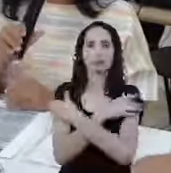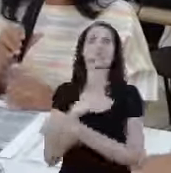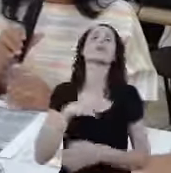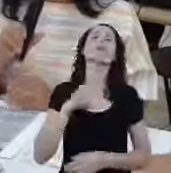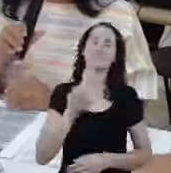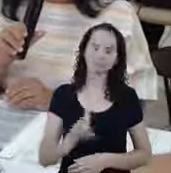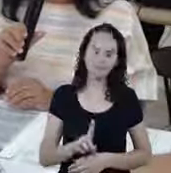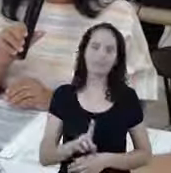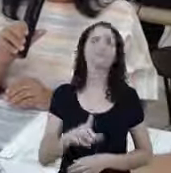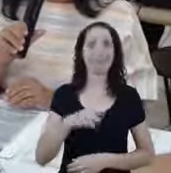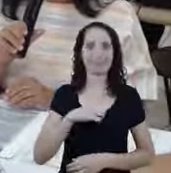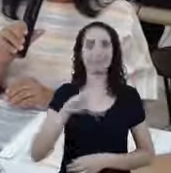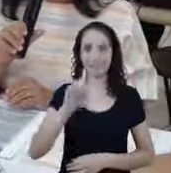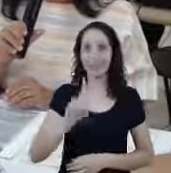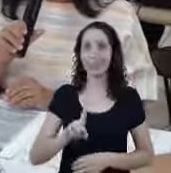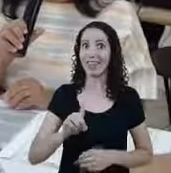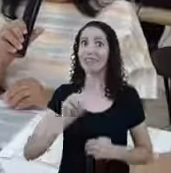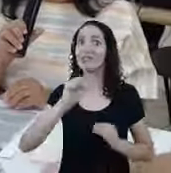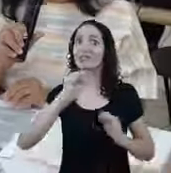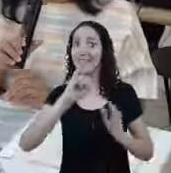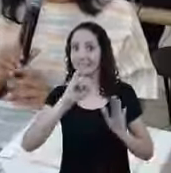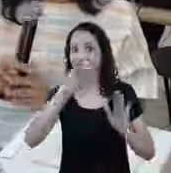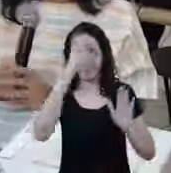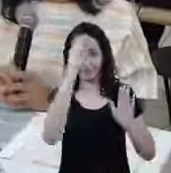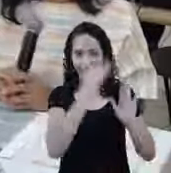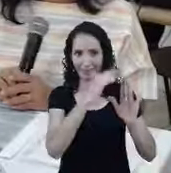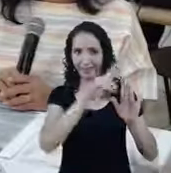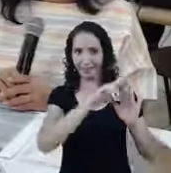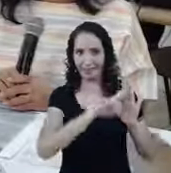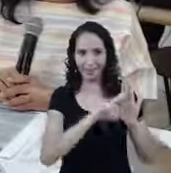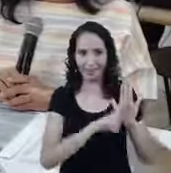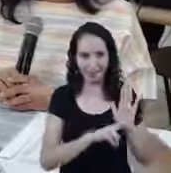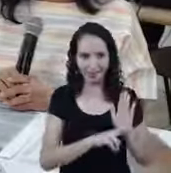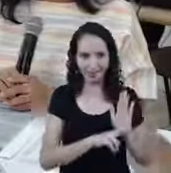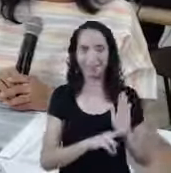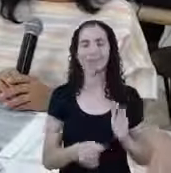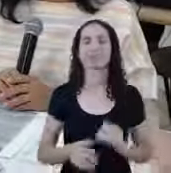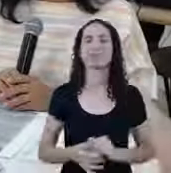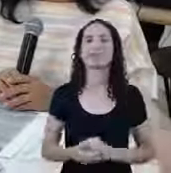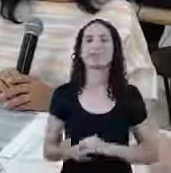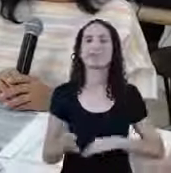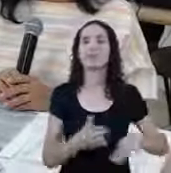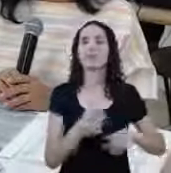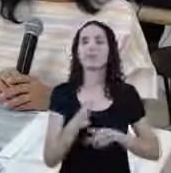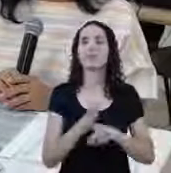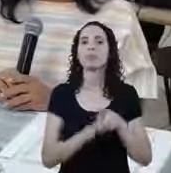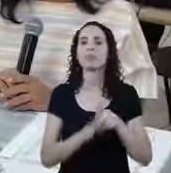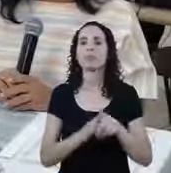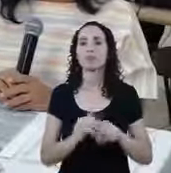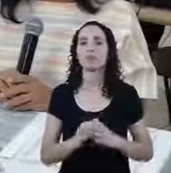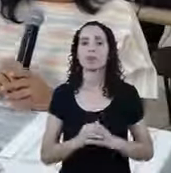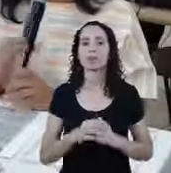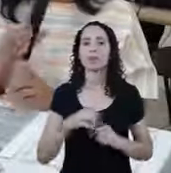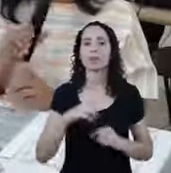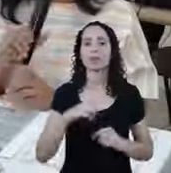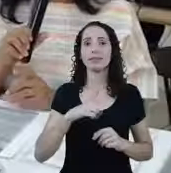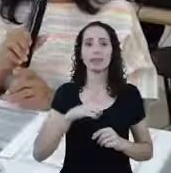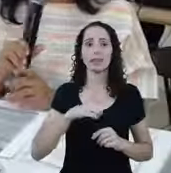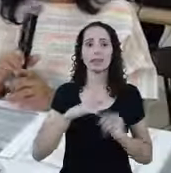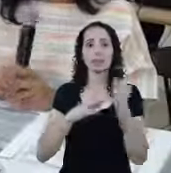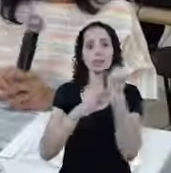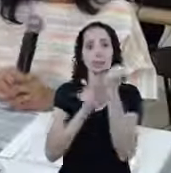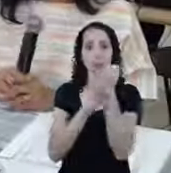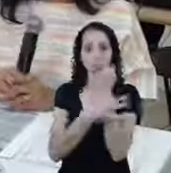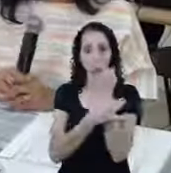direito Dentro desses quesitos Se eu estou recebendo Segura e desemprego A